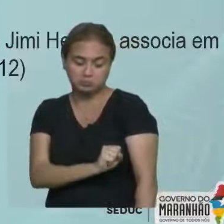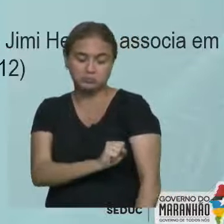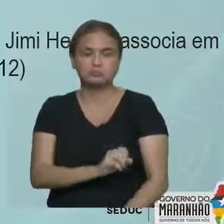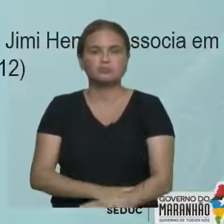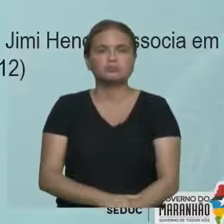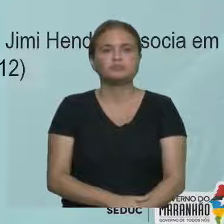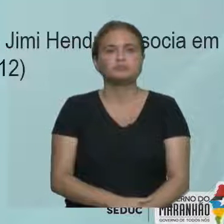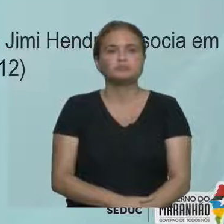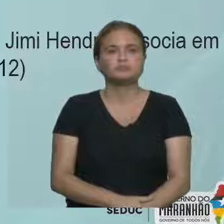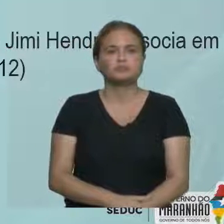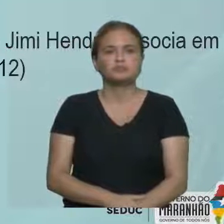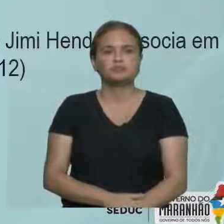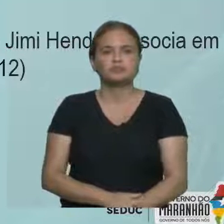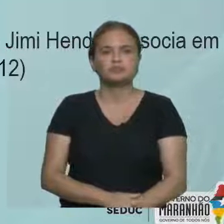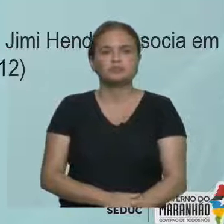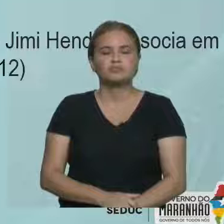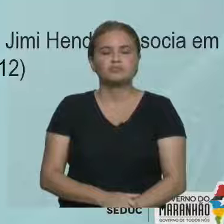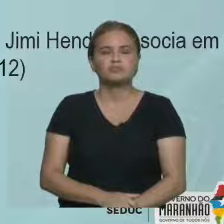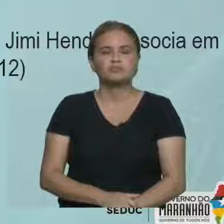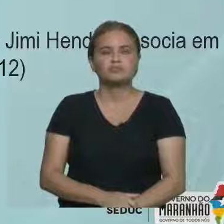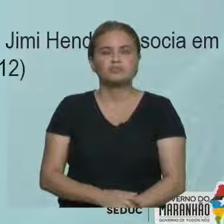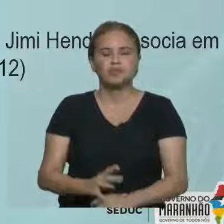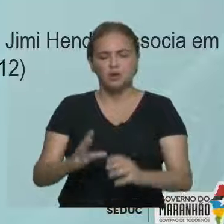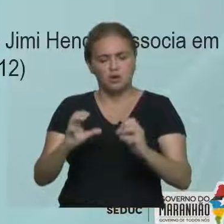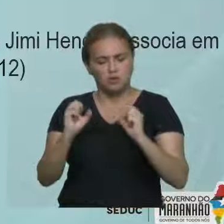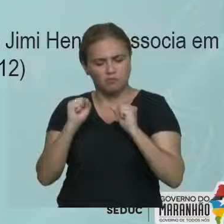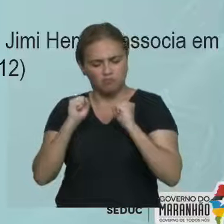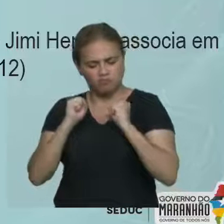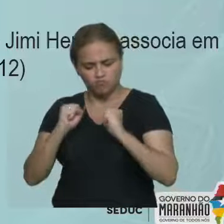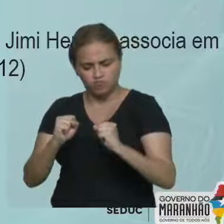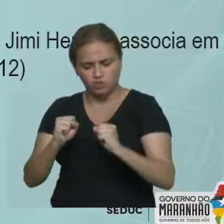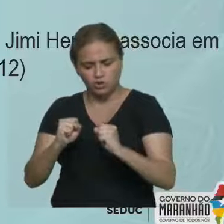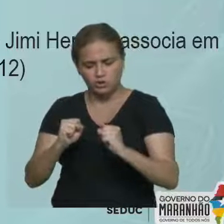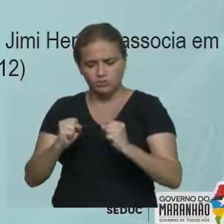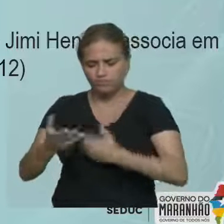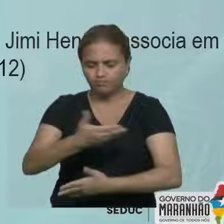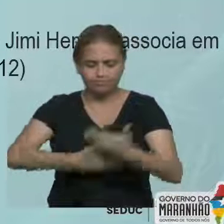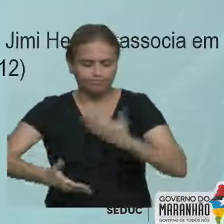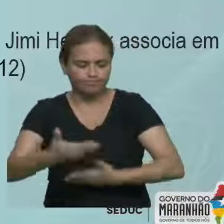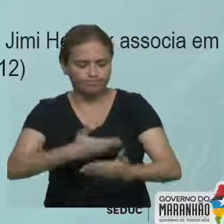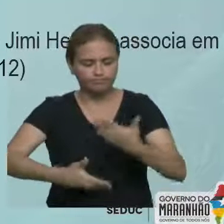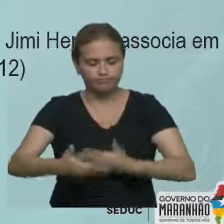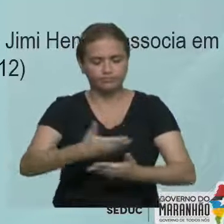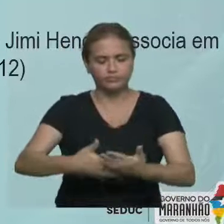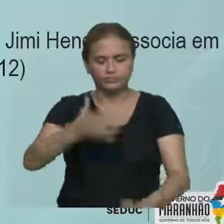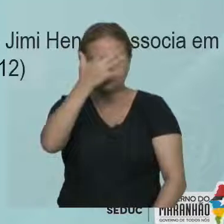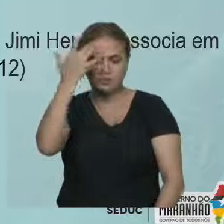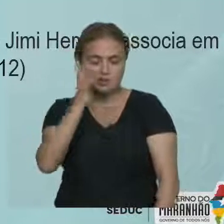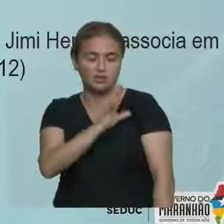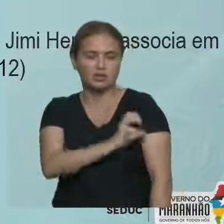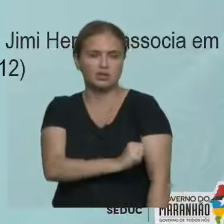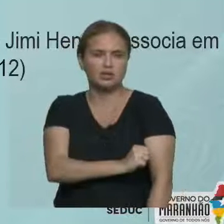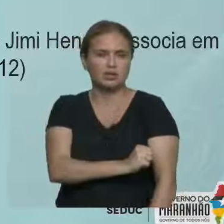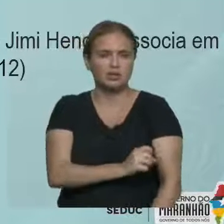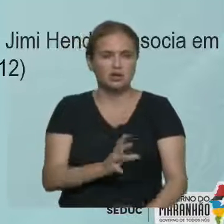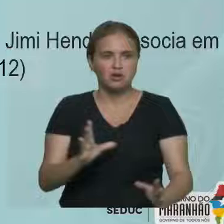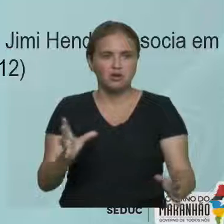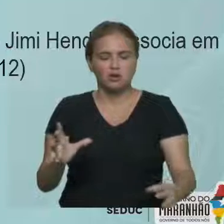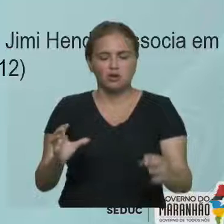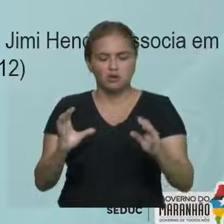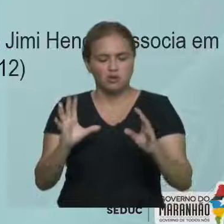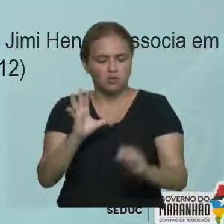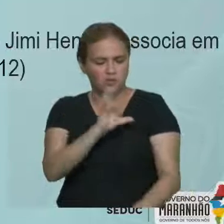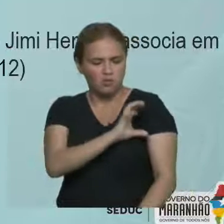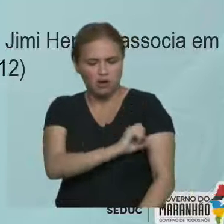deve ser compartilhado entre aqueles que se amam? O D. O amor pelo poder é capaz de desunir cada vez